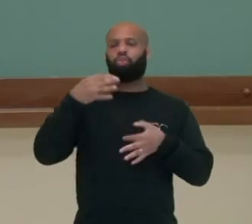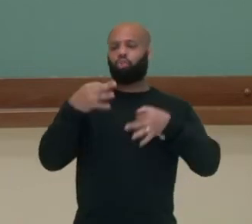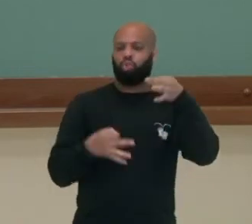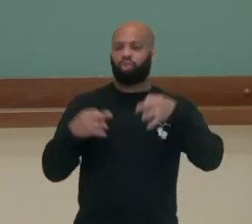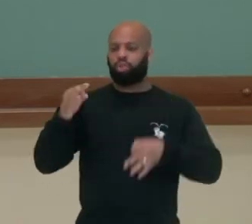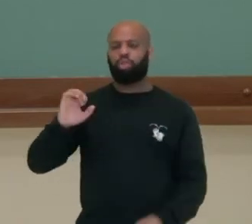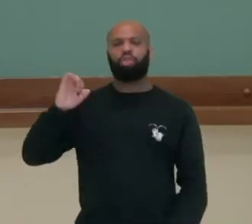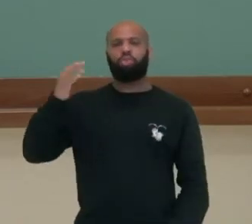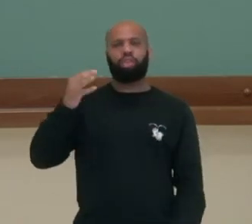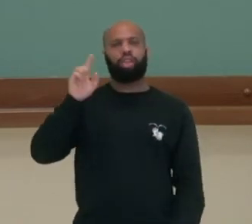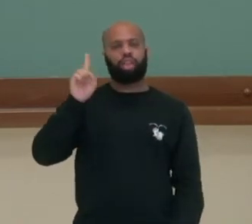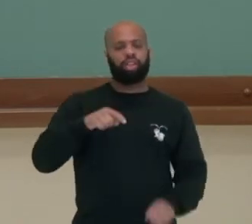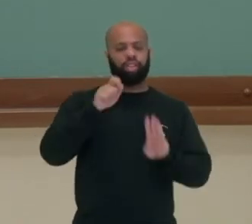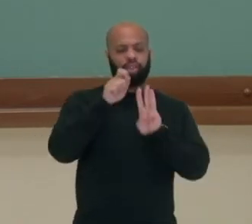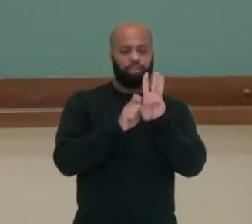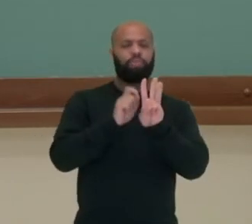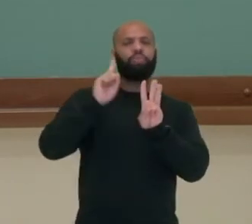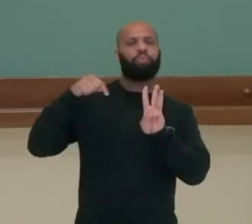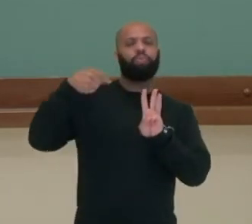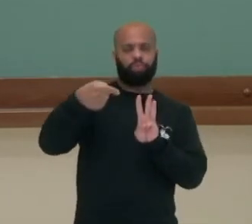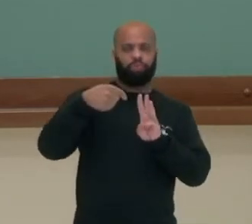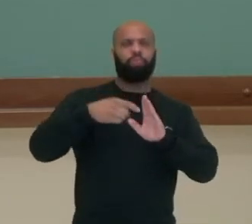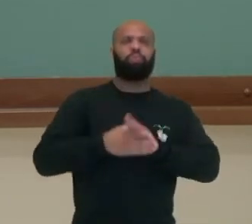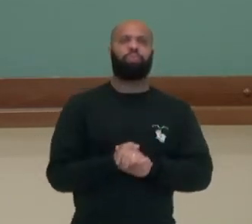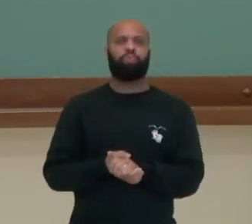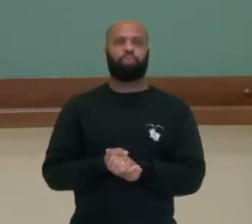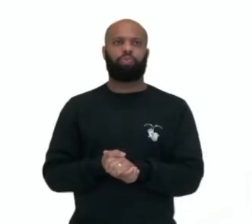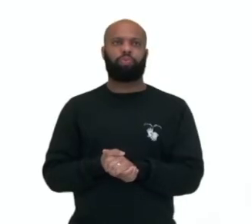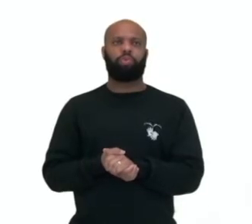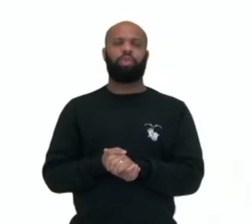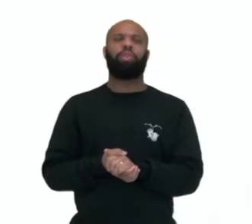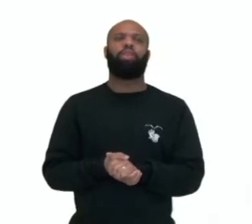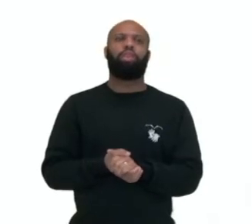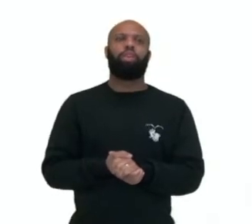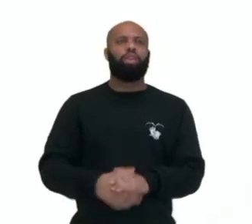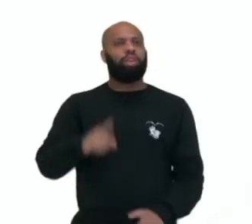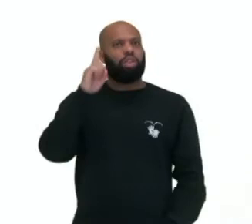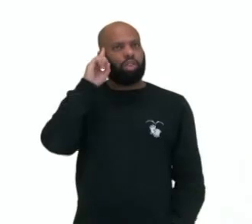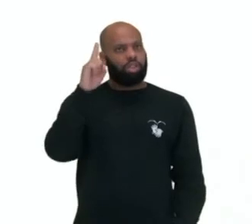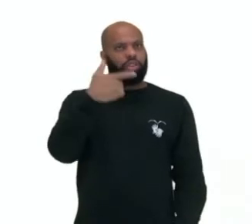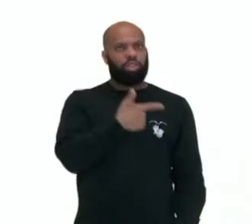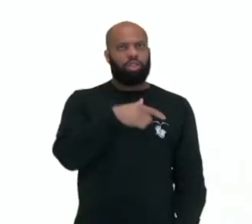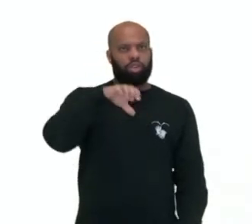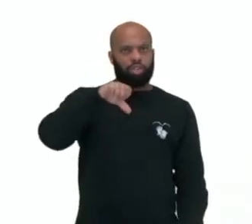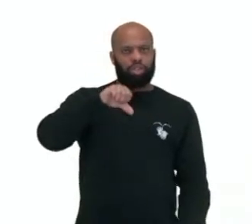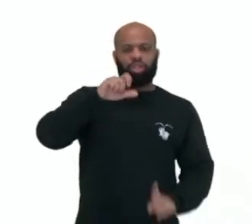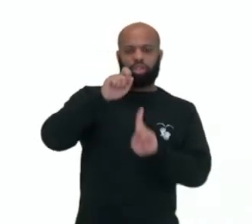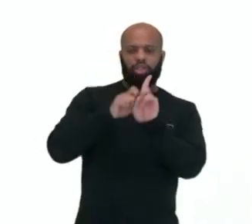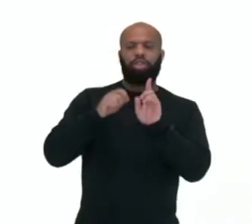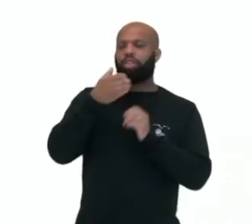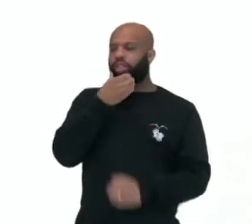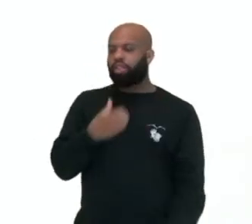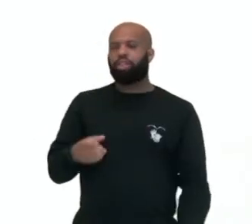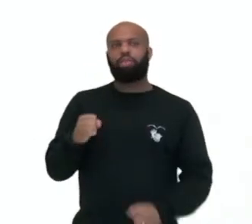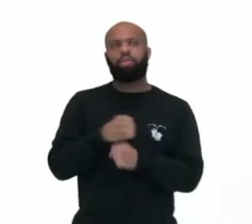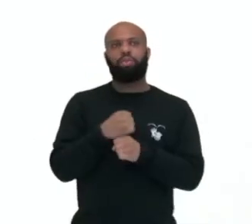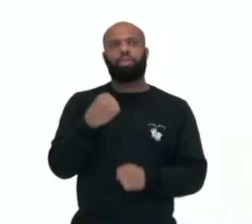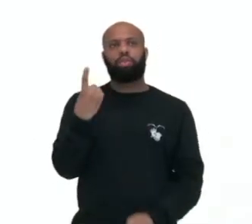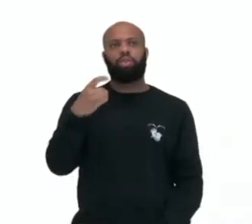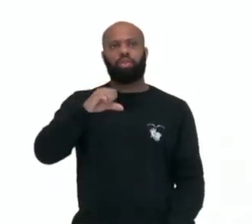o que ocorreria três meses depois. Em 29 de dezembro de 1992,